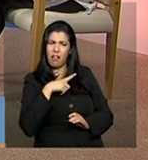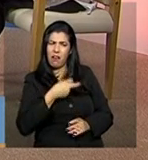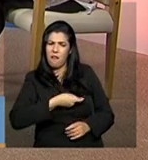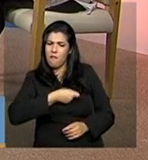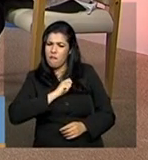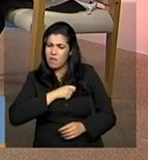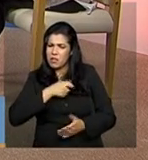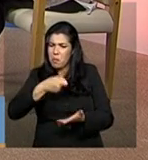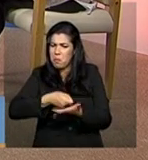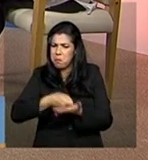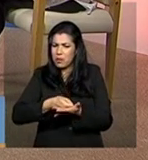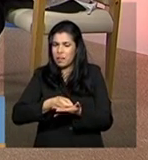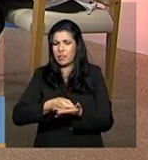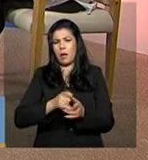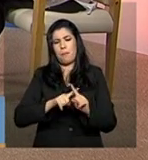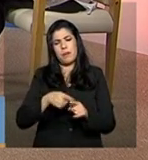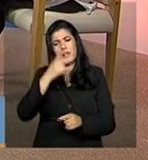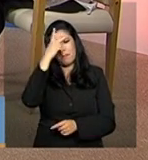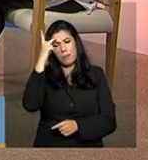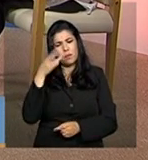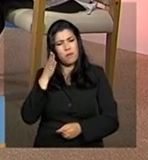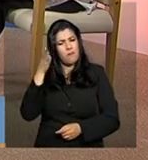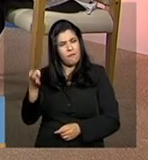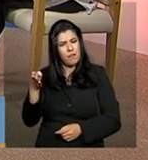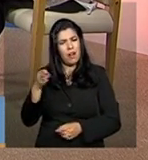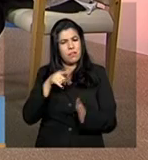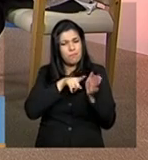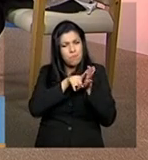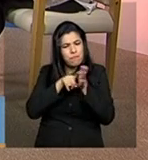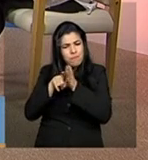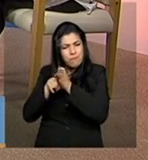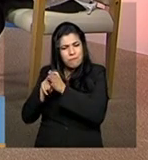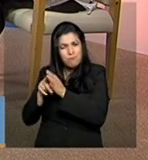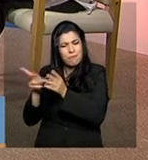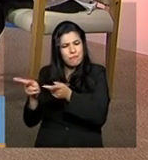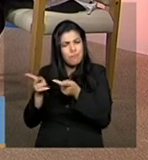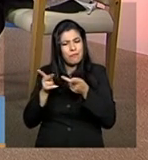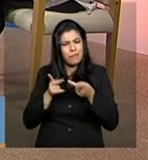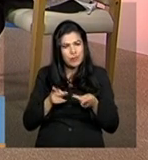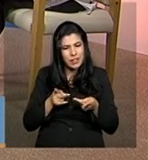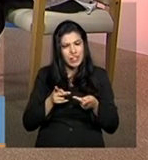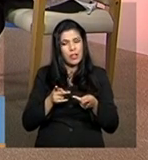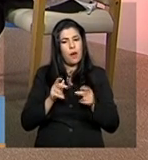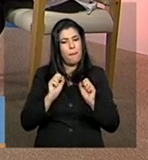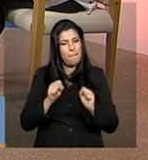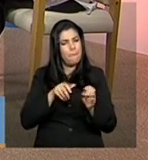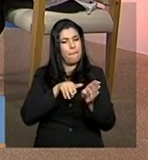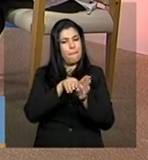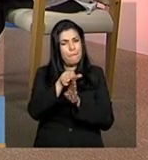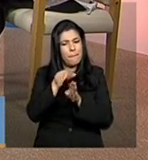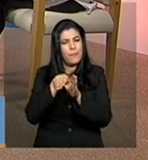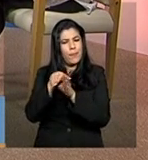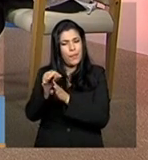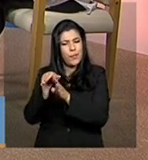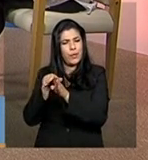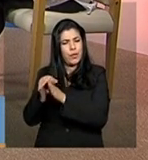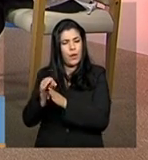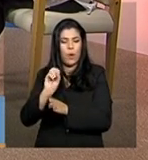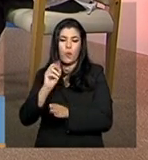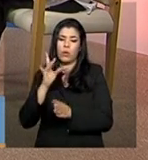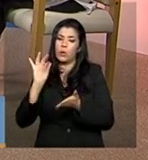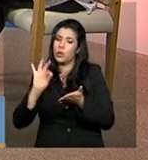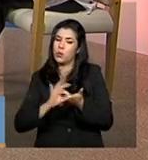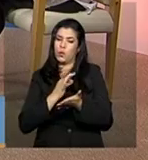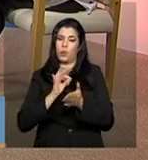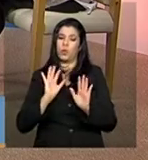mas a pessoa que for fazer essa visita técnica, ela pode dar algumas orientações para entidades ou não? Apenas ela registra?